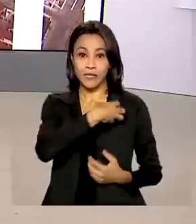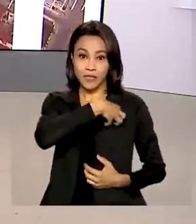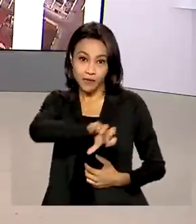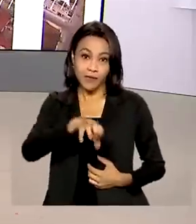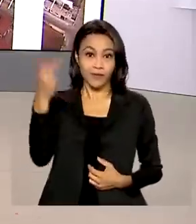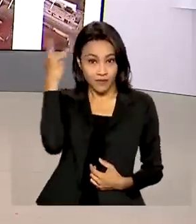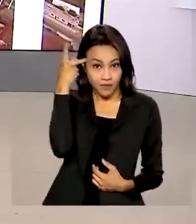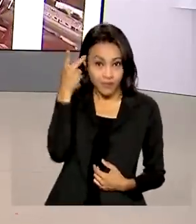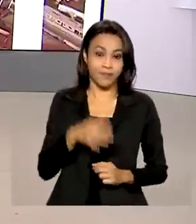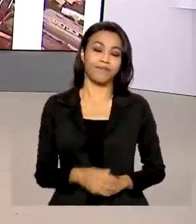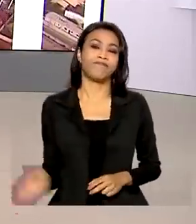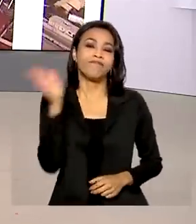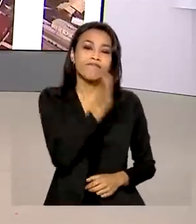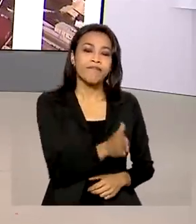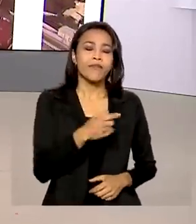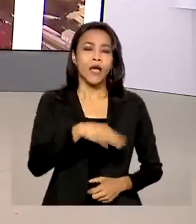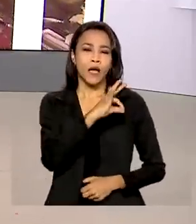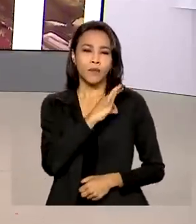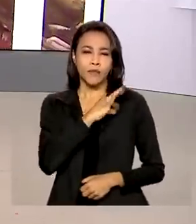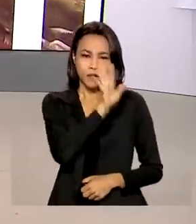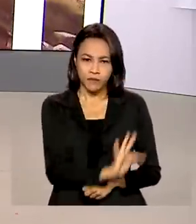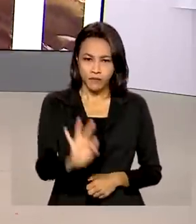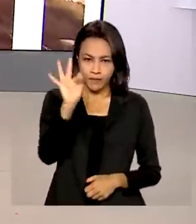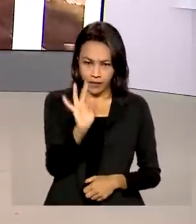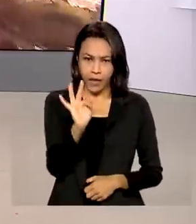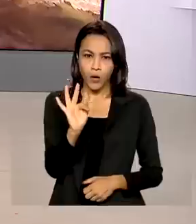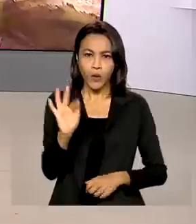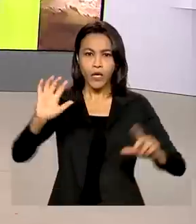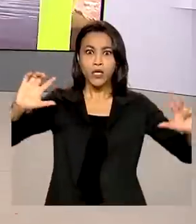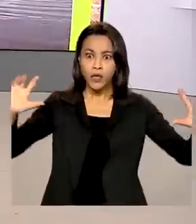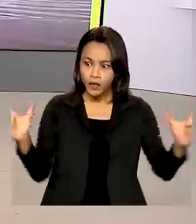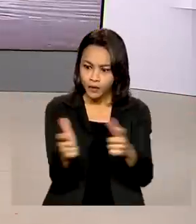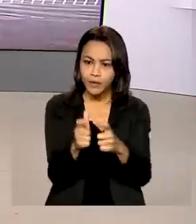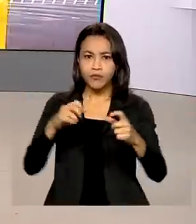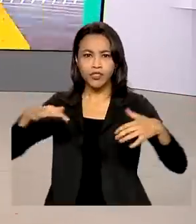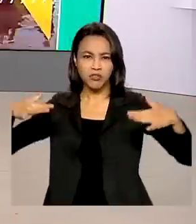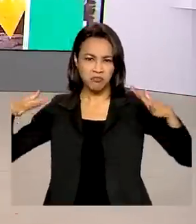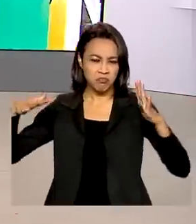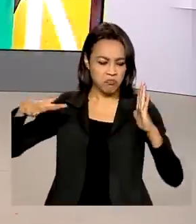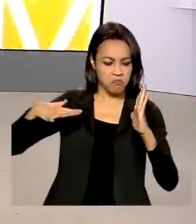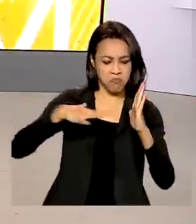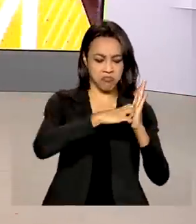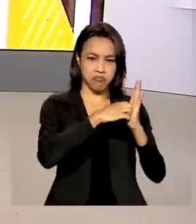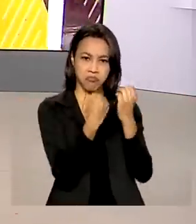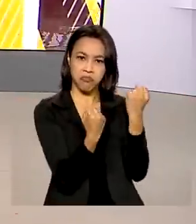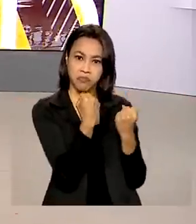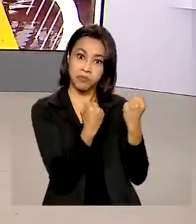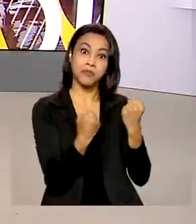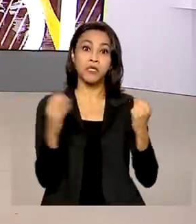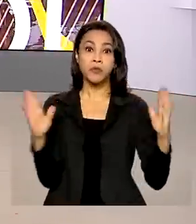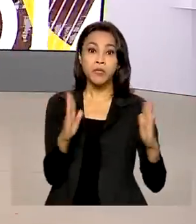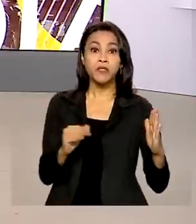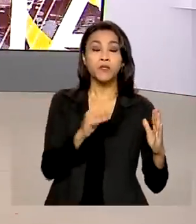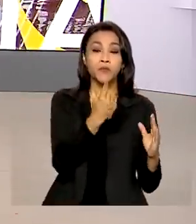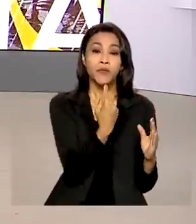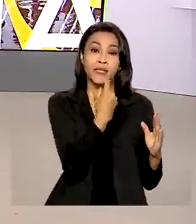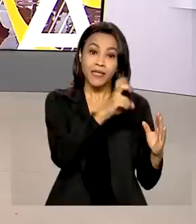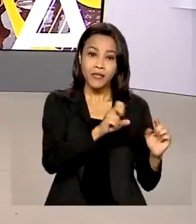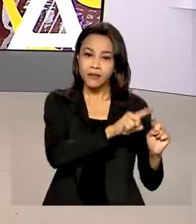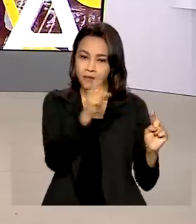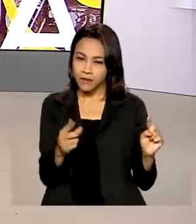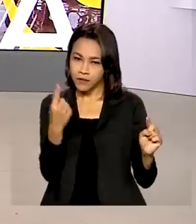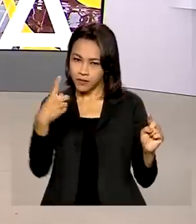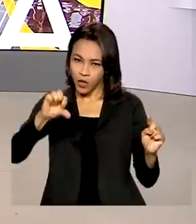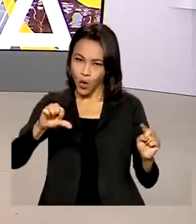A Polícia Rodoviária Federal registrou redução de acidentes durante o feriado de Corpus Christi entre os dias 15 e 19